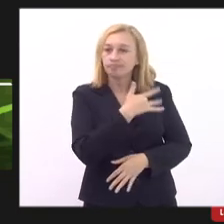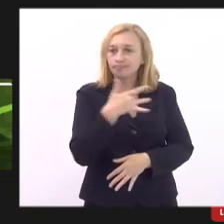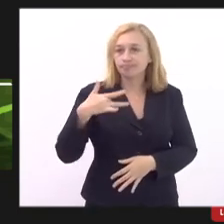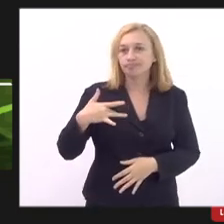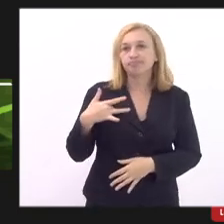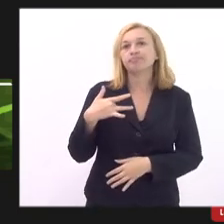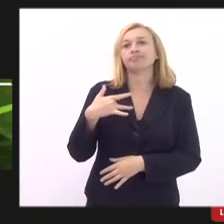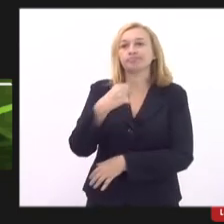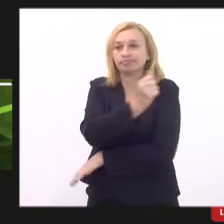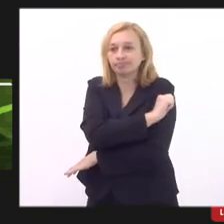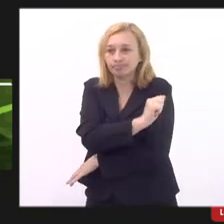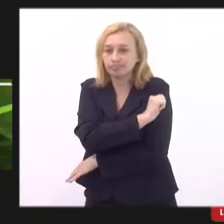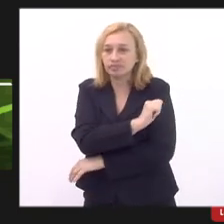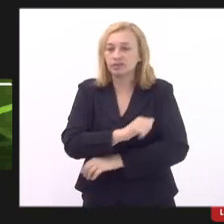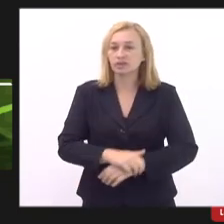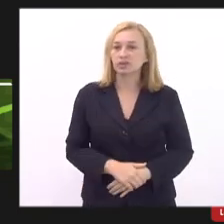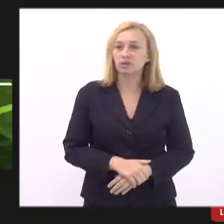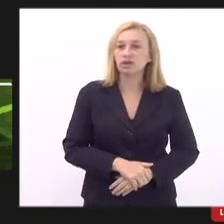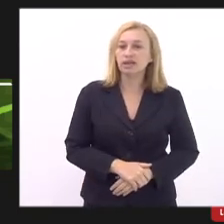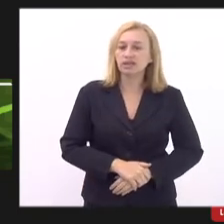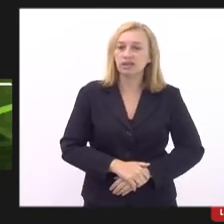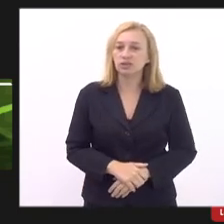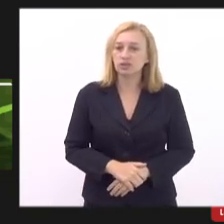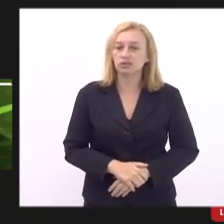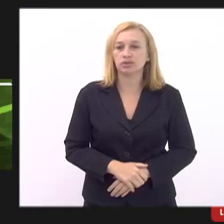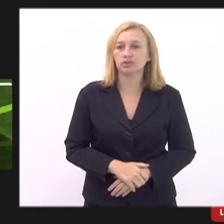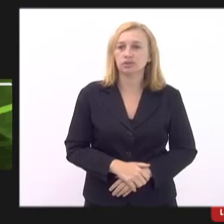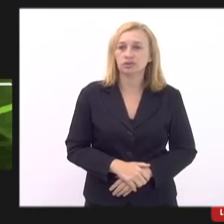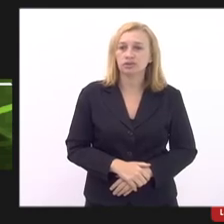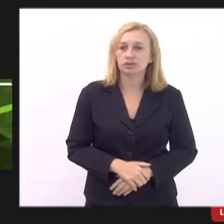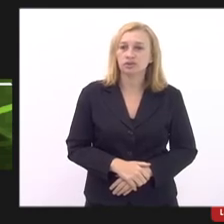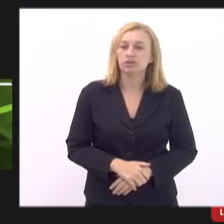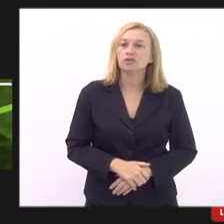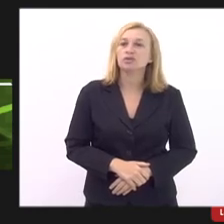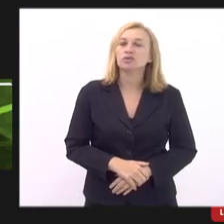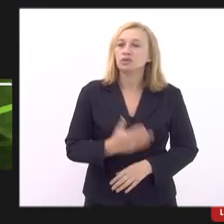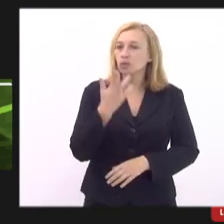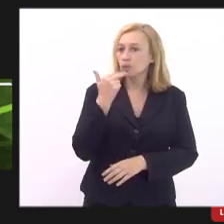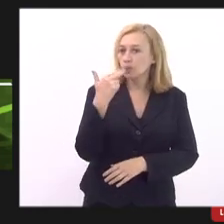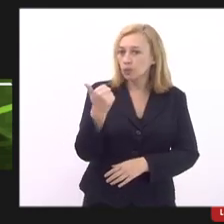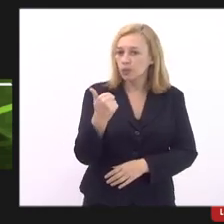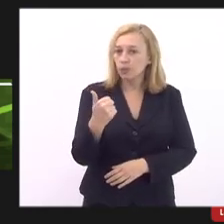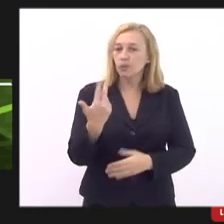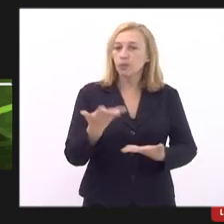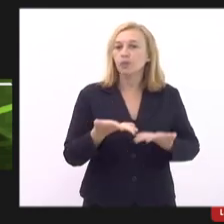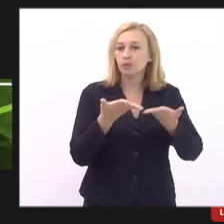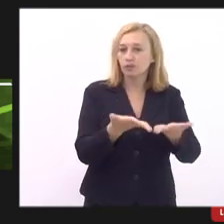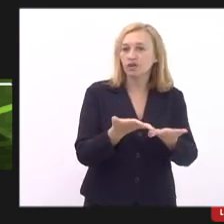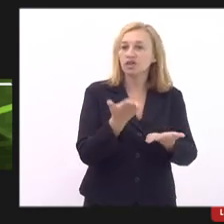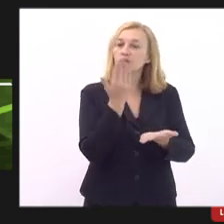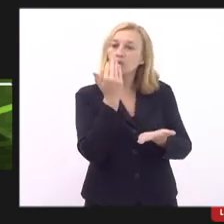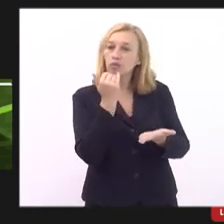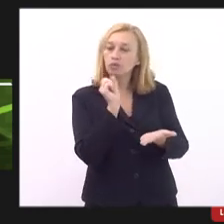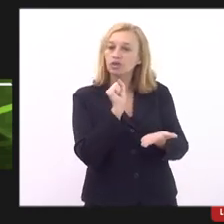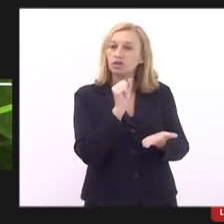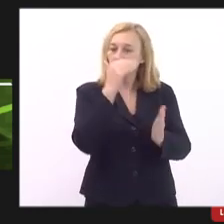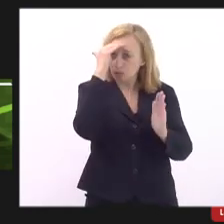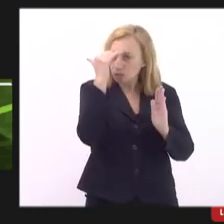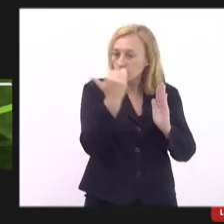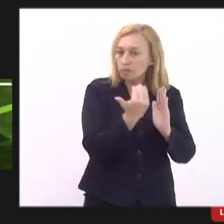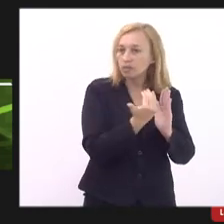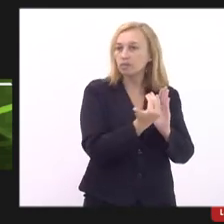alunos por meio de ações de educação alimentar nutricional e de oferta de refeições que cubram as suas